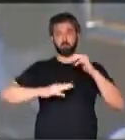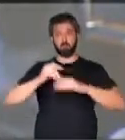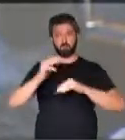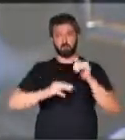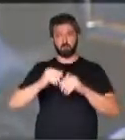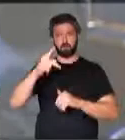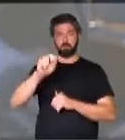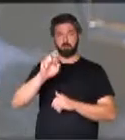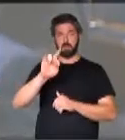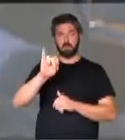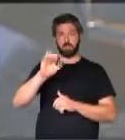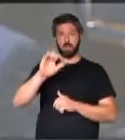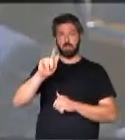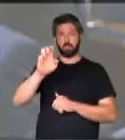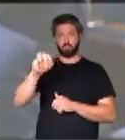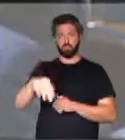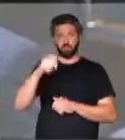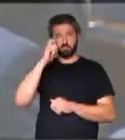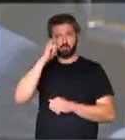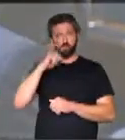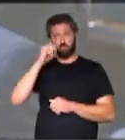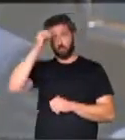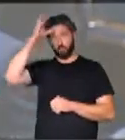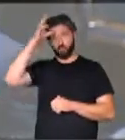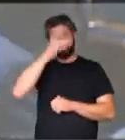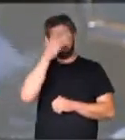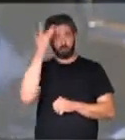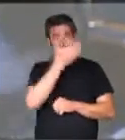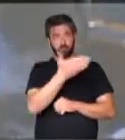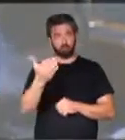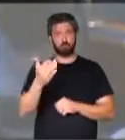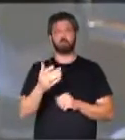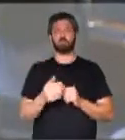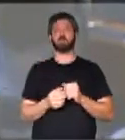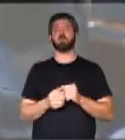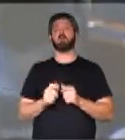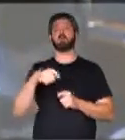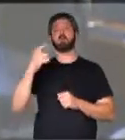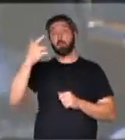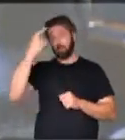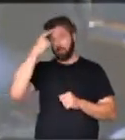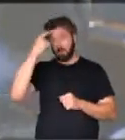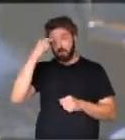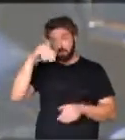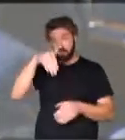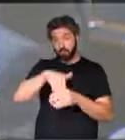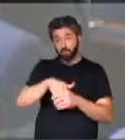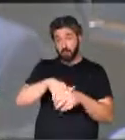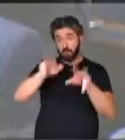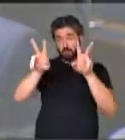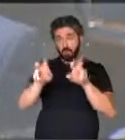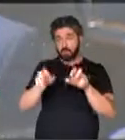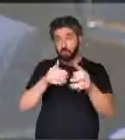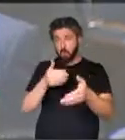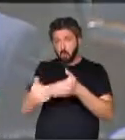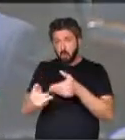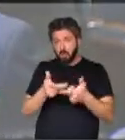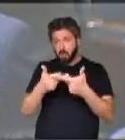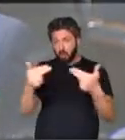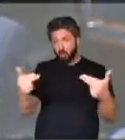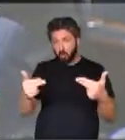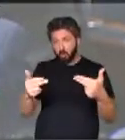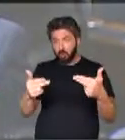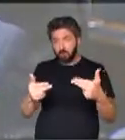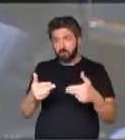profissionais da praticagem, estamos trazendo ao conhecimento das pessoas que aqueles que pensam em votar a respeito de qualquer assunto